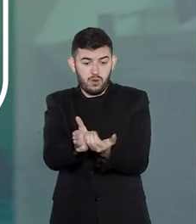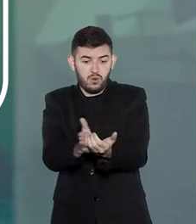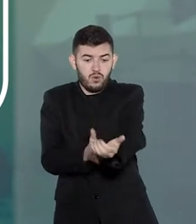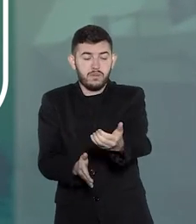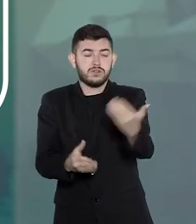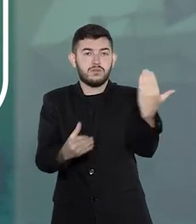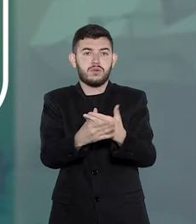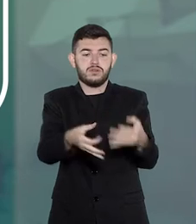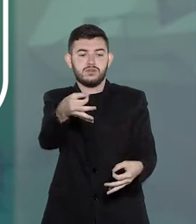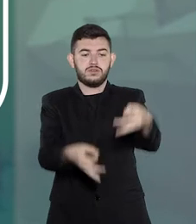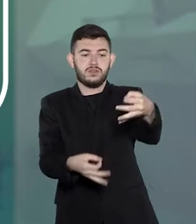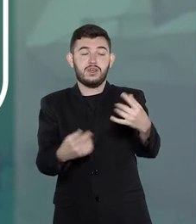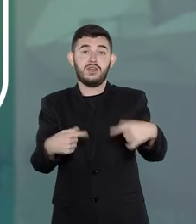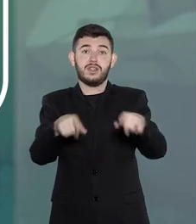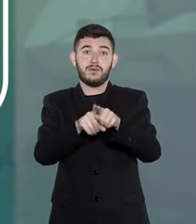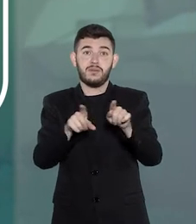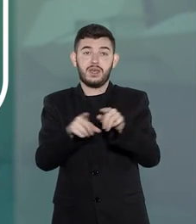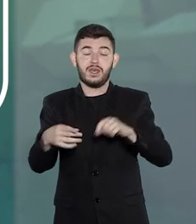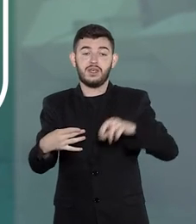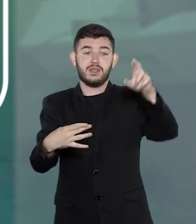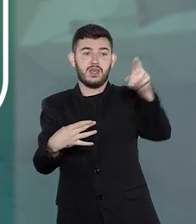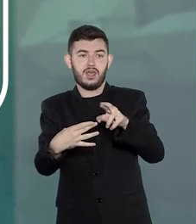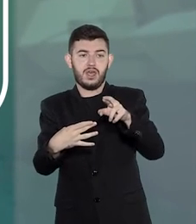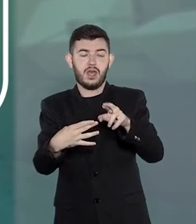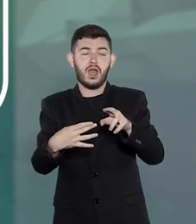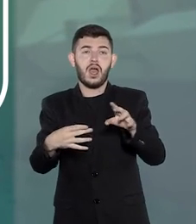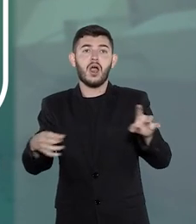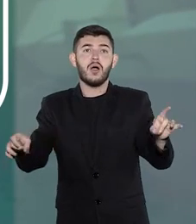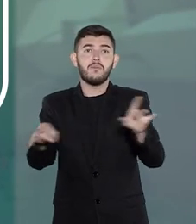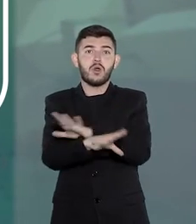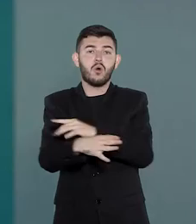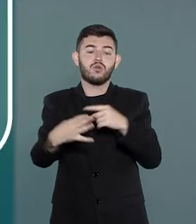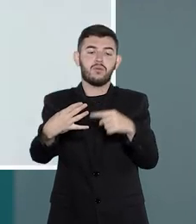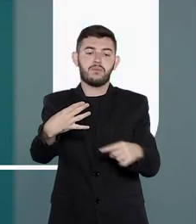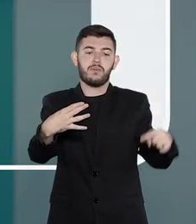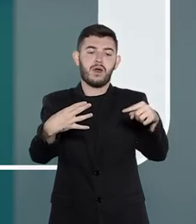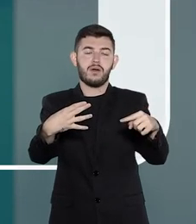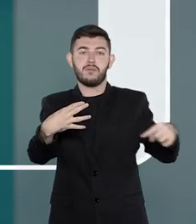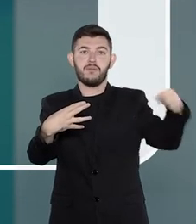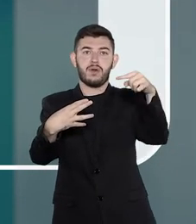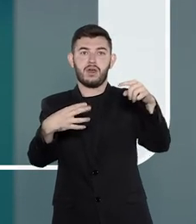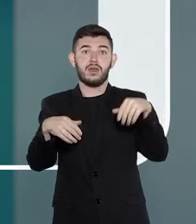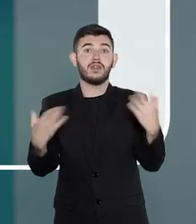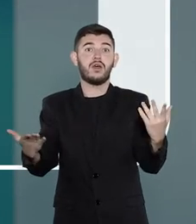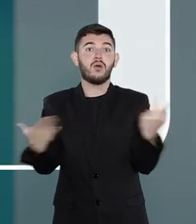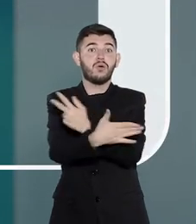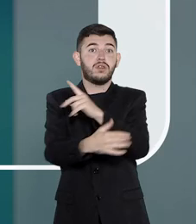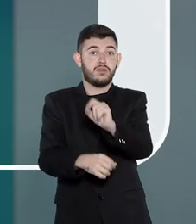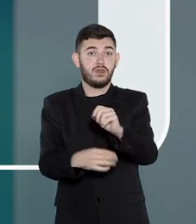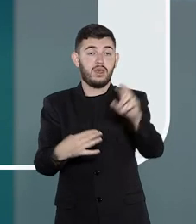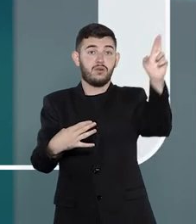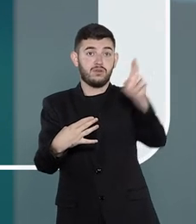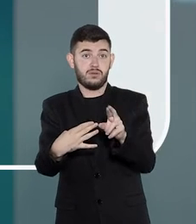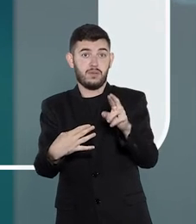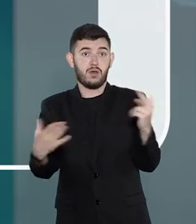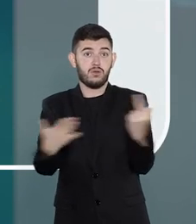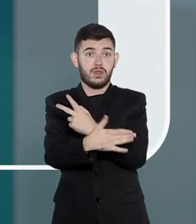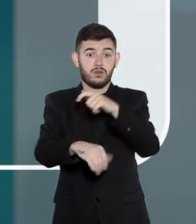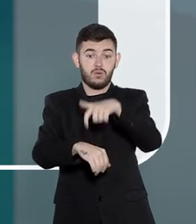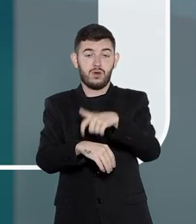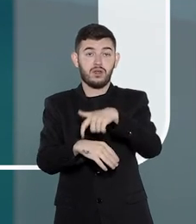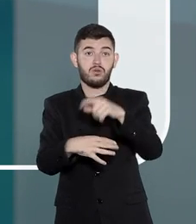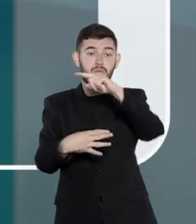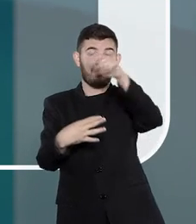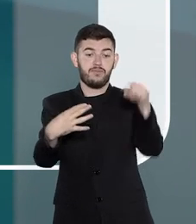Além disso, é exigível o esgotamento das instâncias inferiores. O recurso especial é interposto perante o presidente